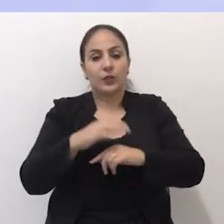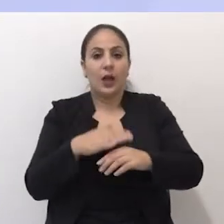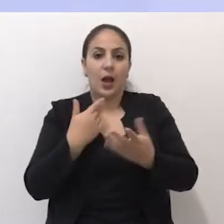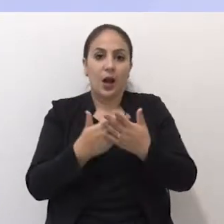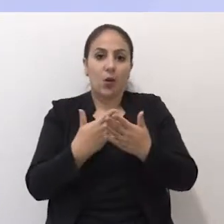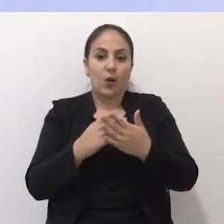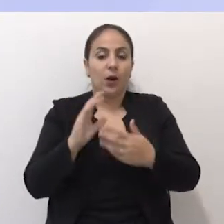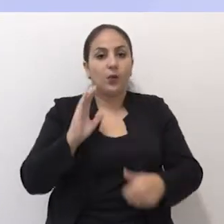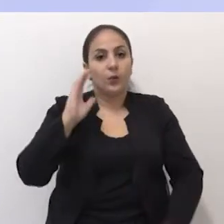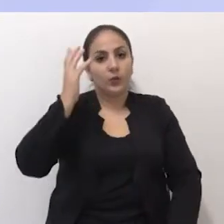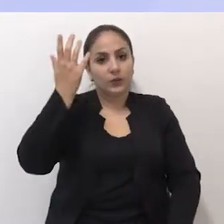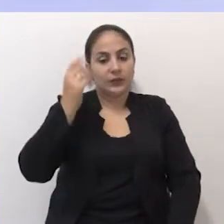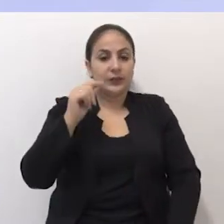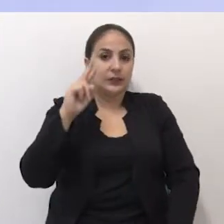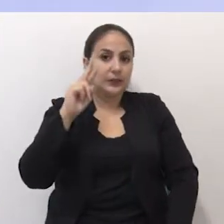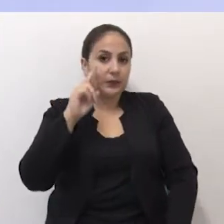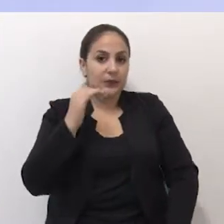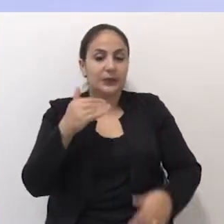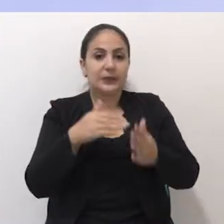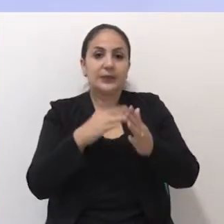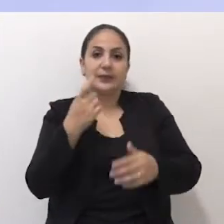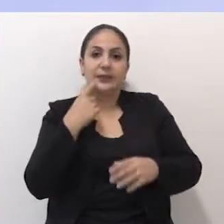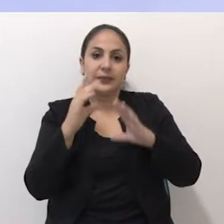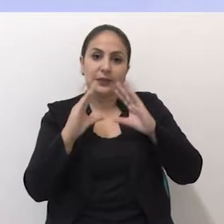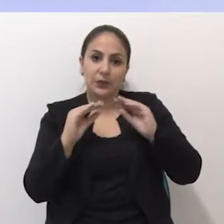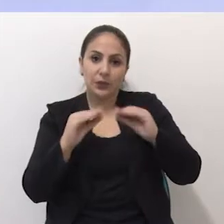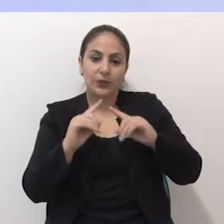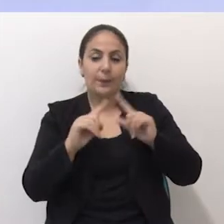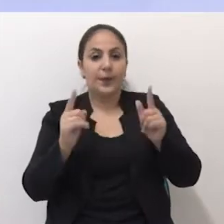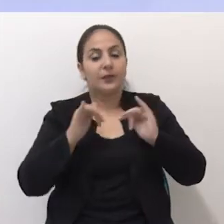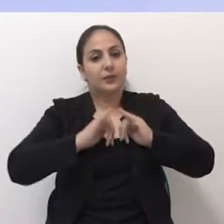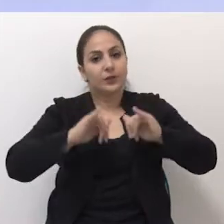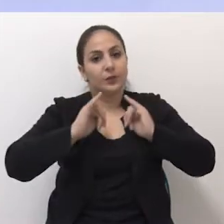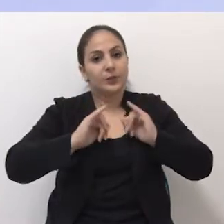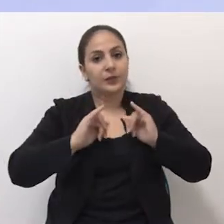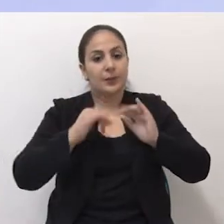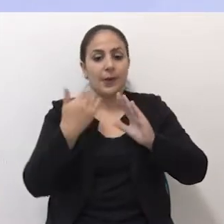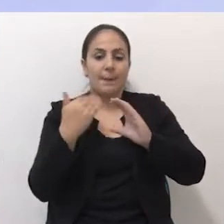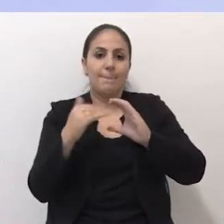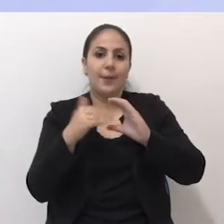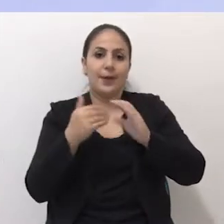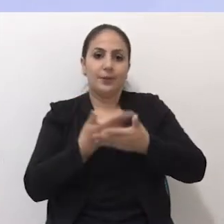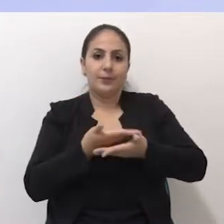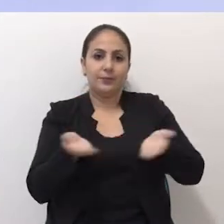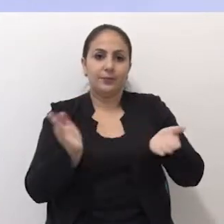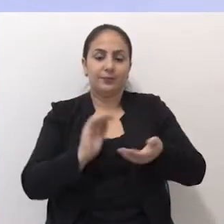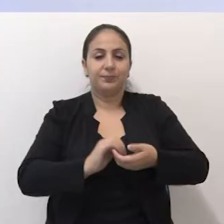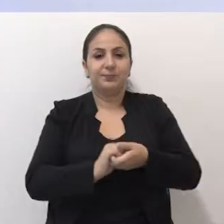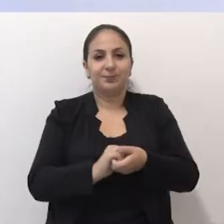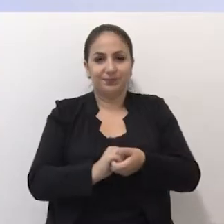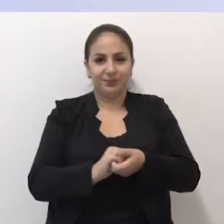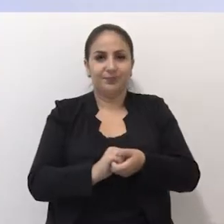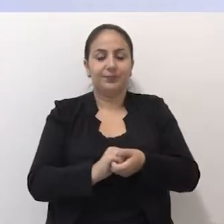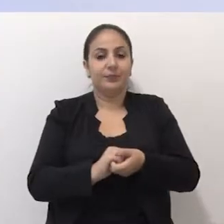segunda a sexta-feira à noite. Mais informações pelo e-mail que está aparecendo no vídeo.